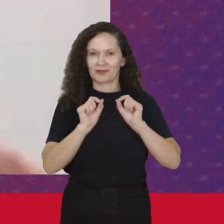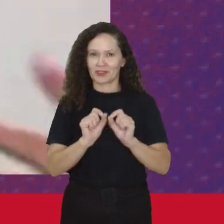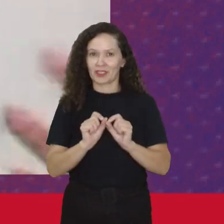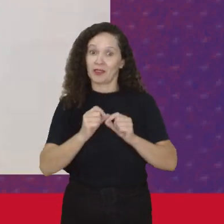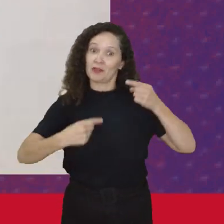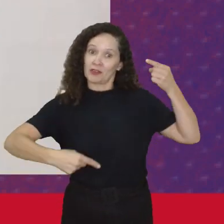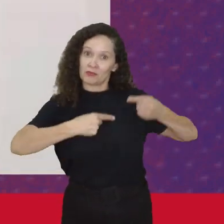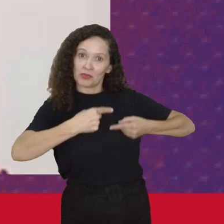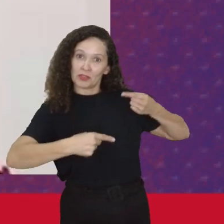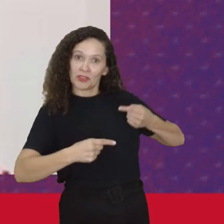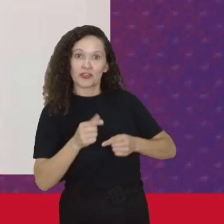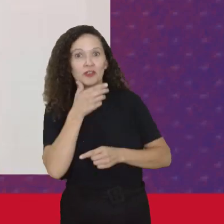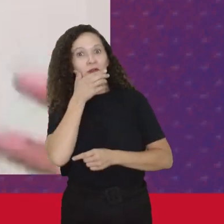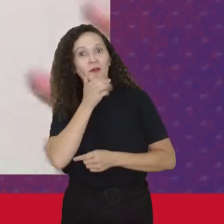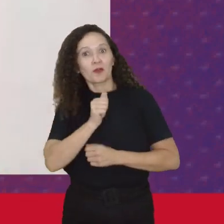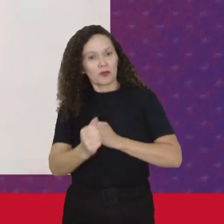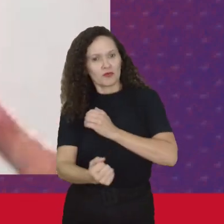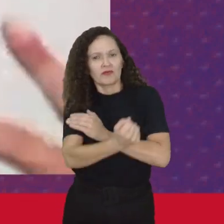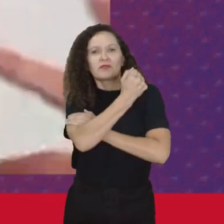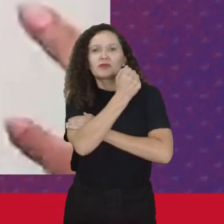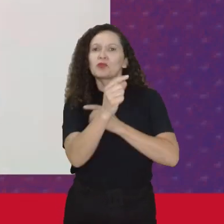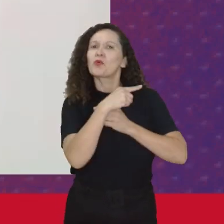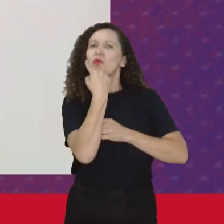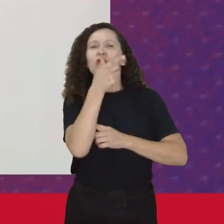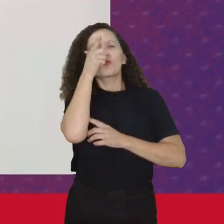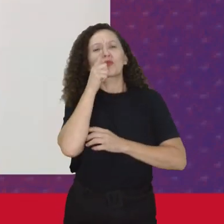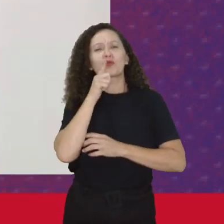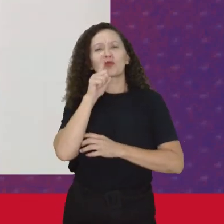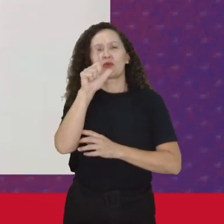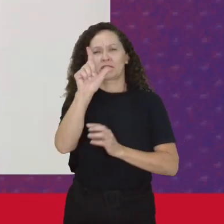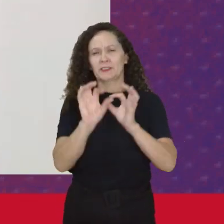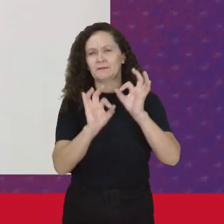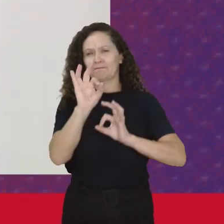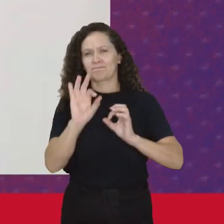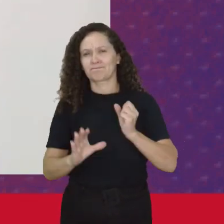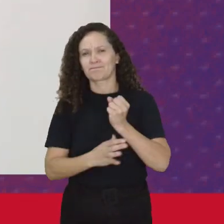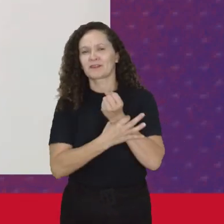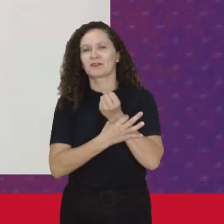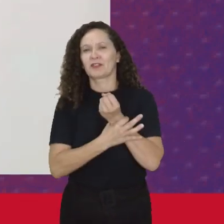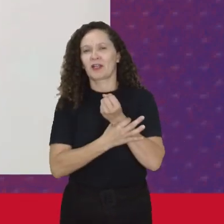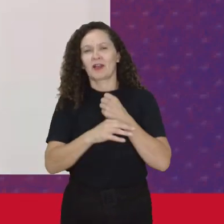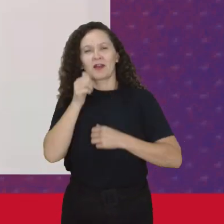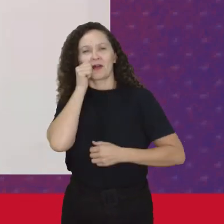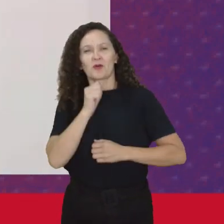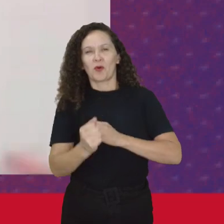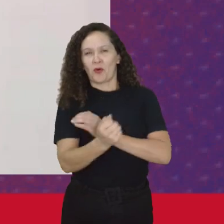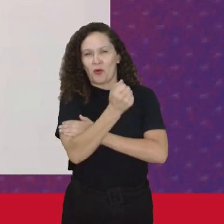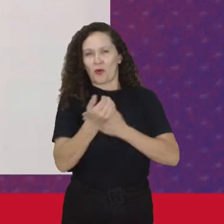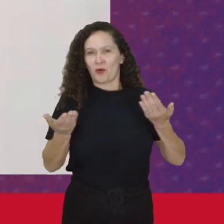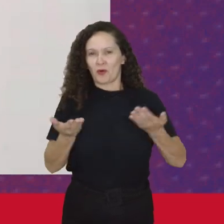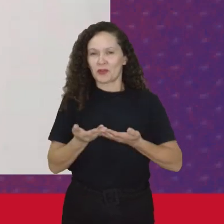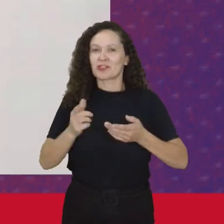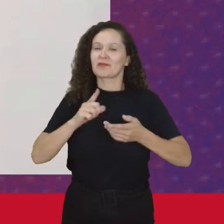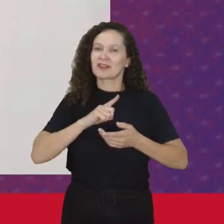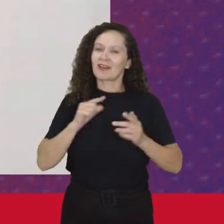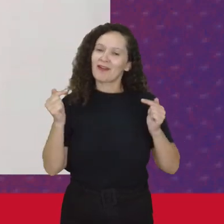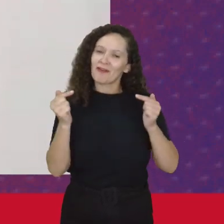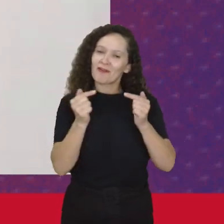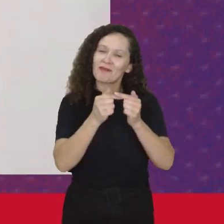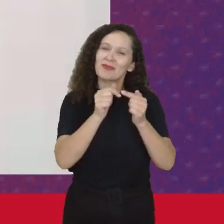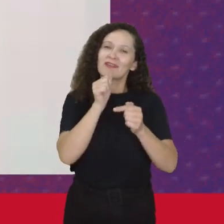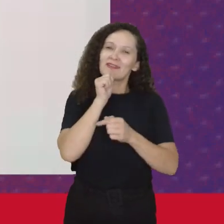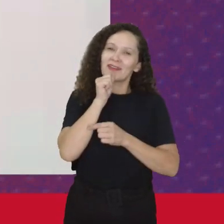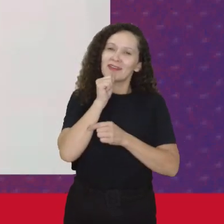política E do feminismo E de como A gente Consolida O feminismo Hoje Mas ele tem Muito a ver Com o que Foi